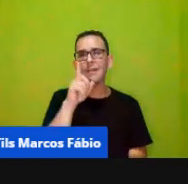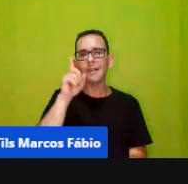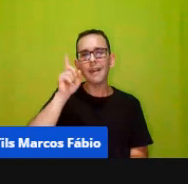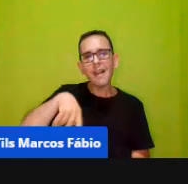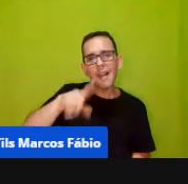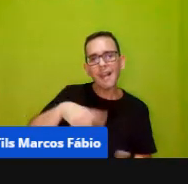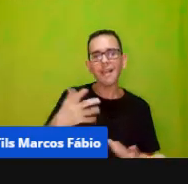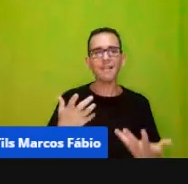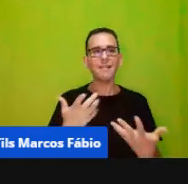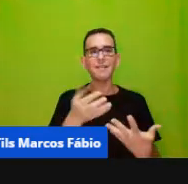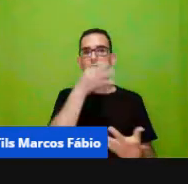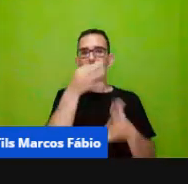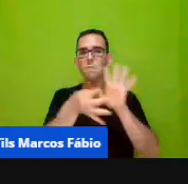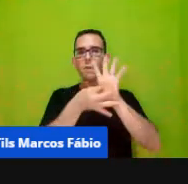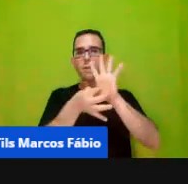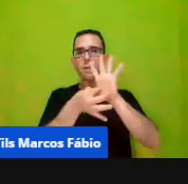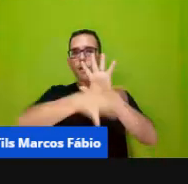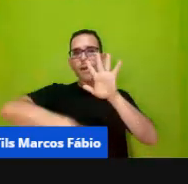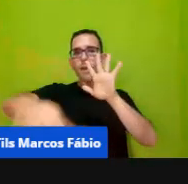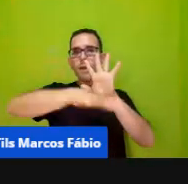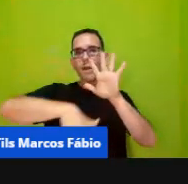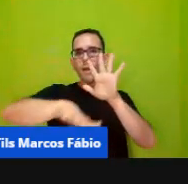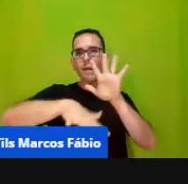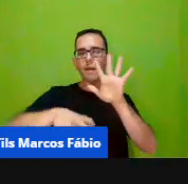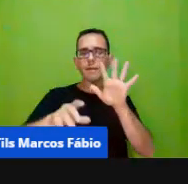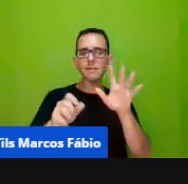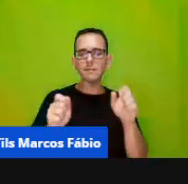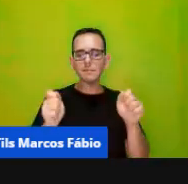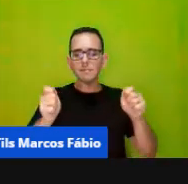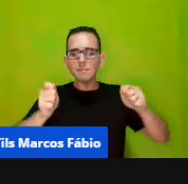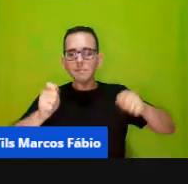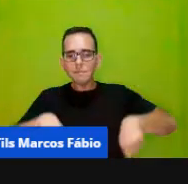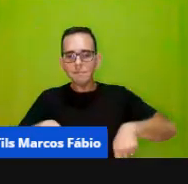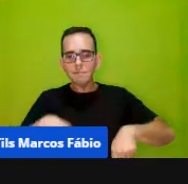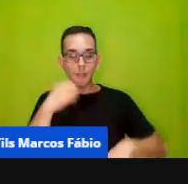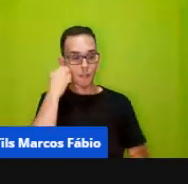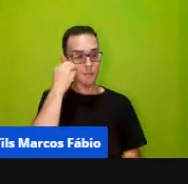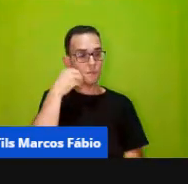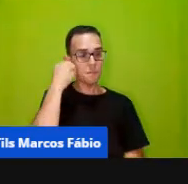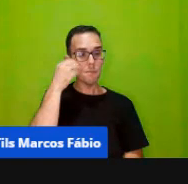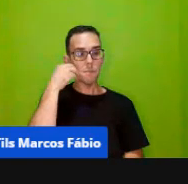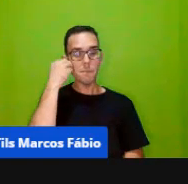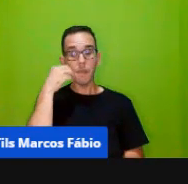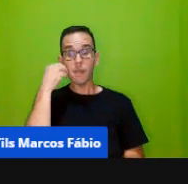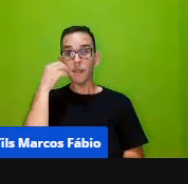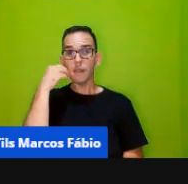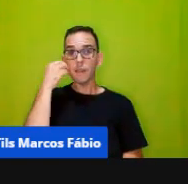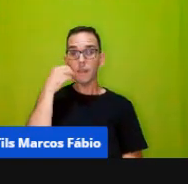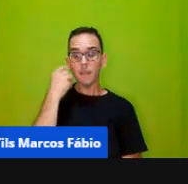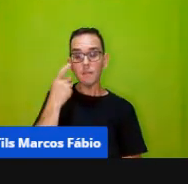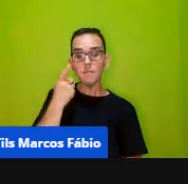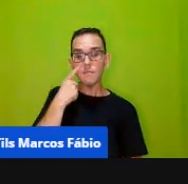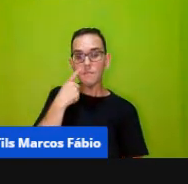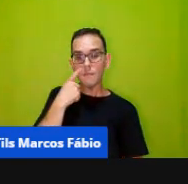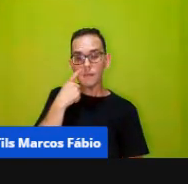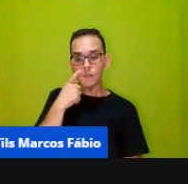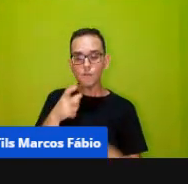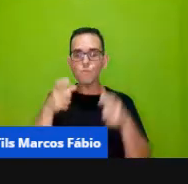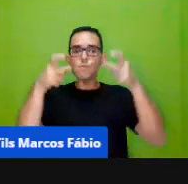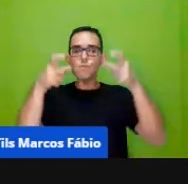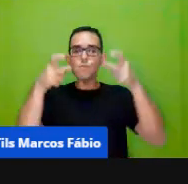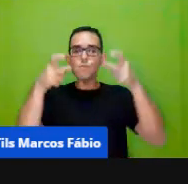propondo para as crianças essa experiência de se ver no espaço, né,